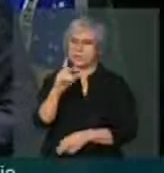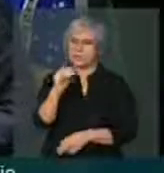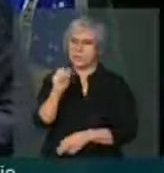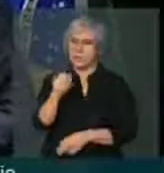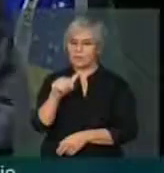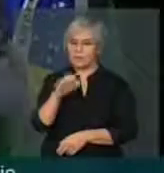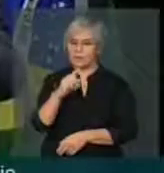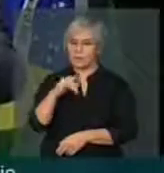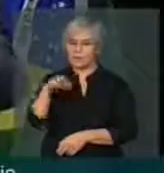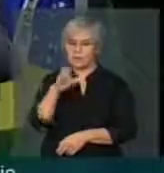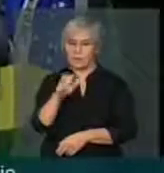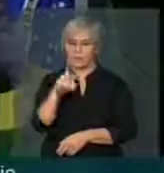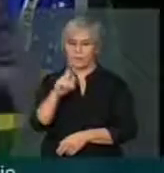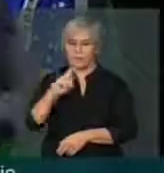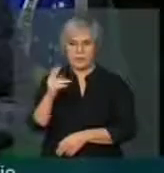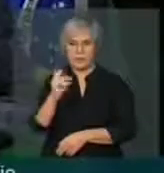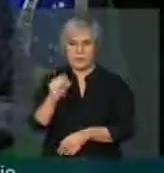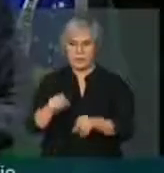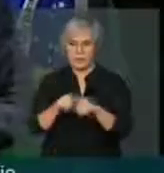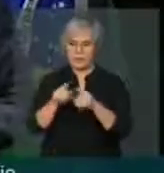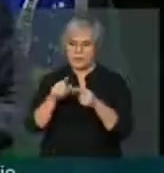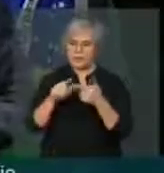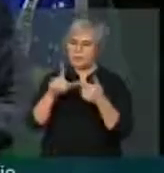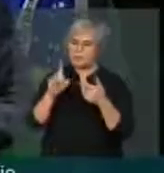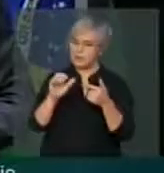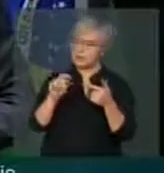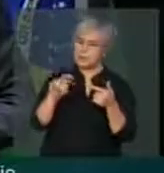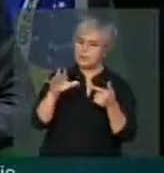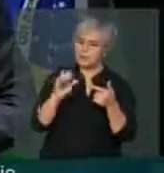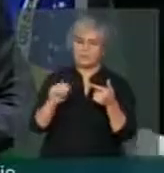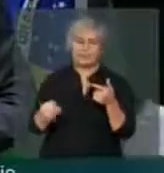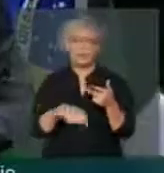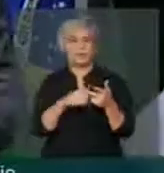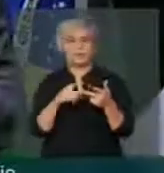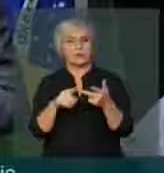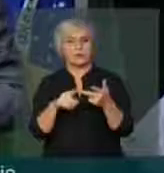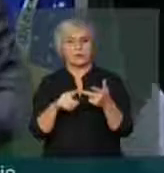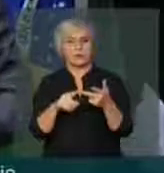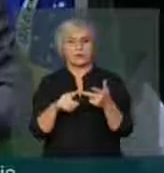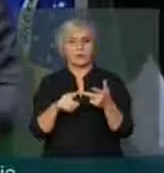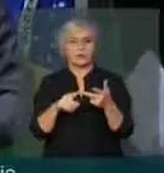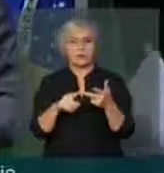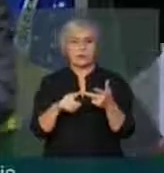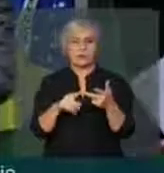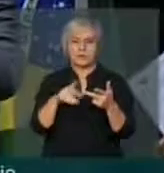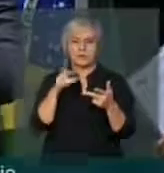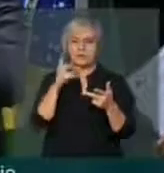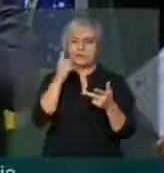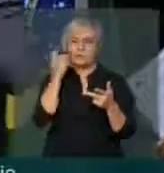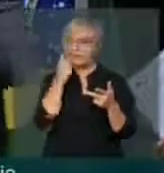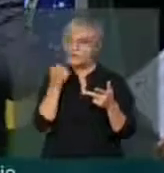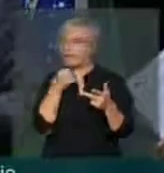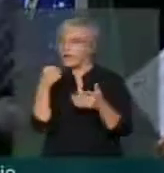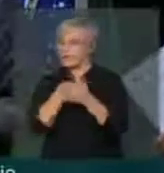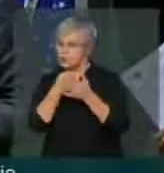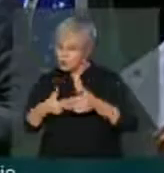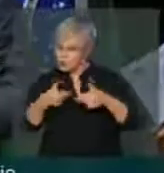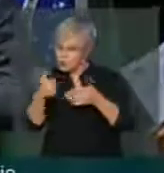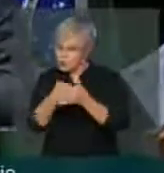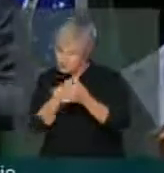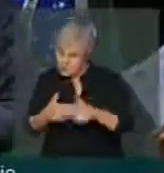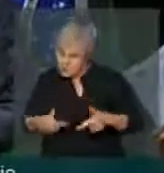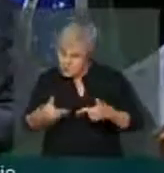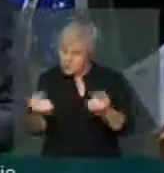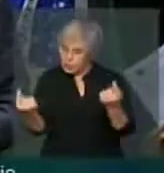PHS, do Diego Garcia, do PHS. Dois também deputados que lutaram com unhas e dentes